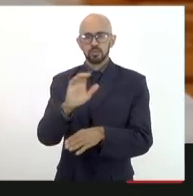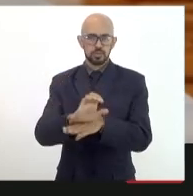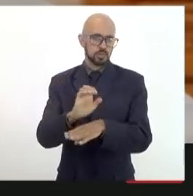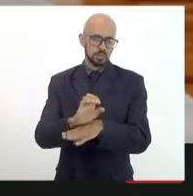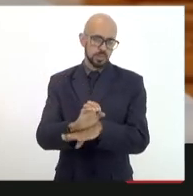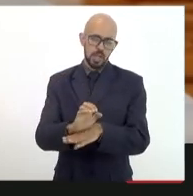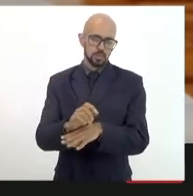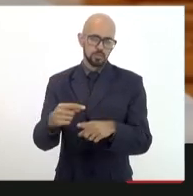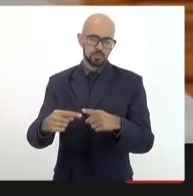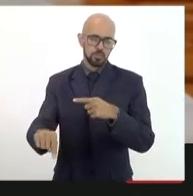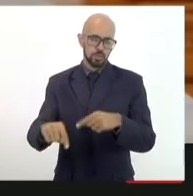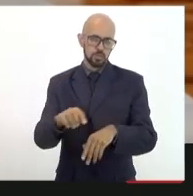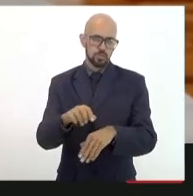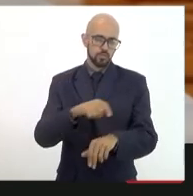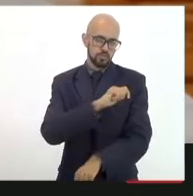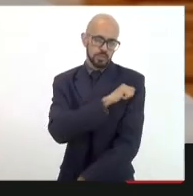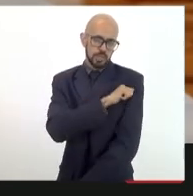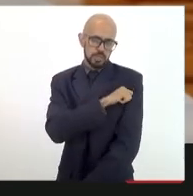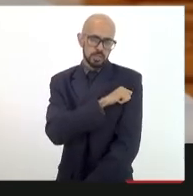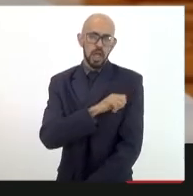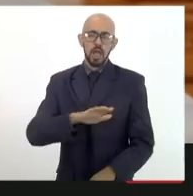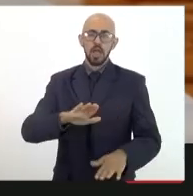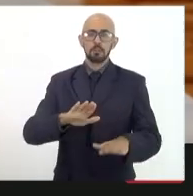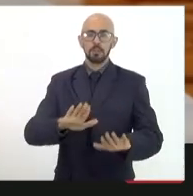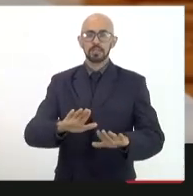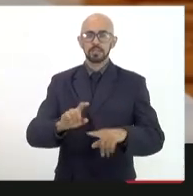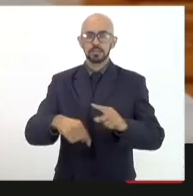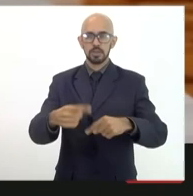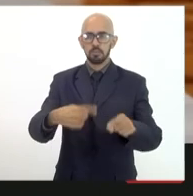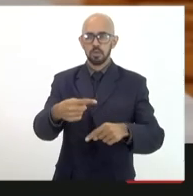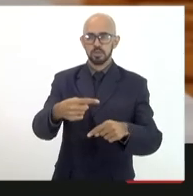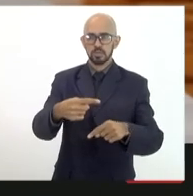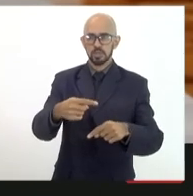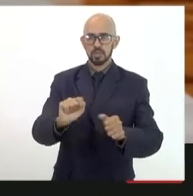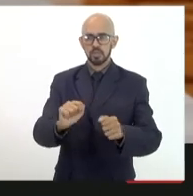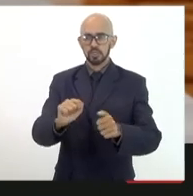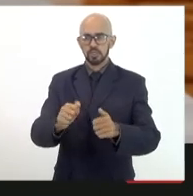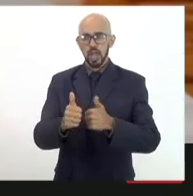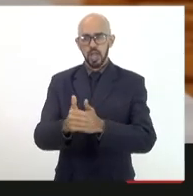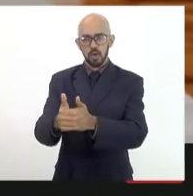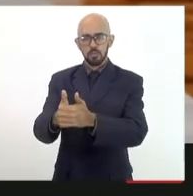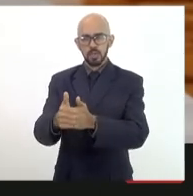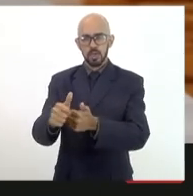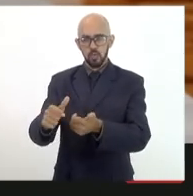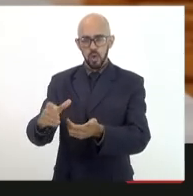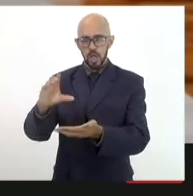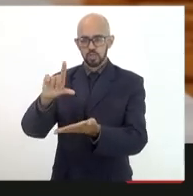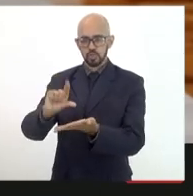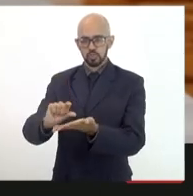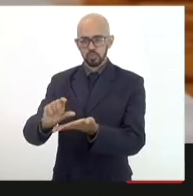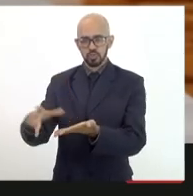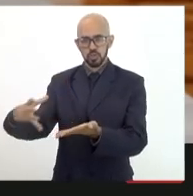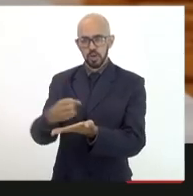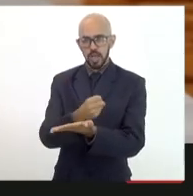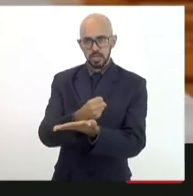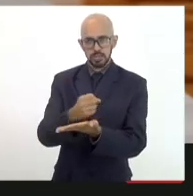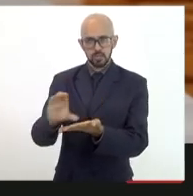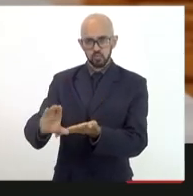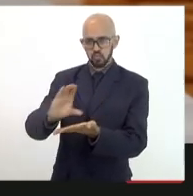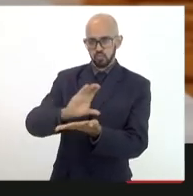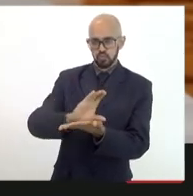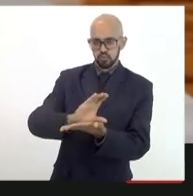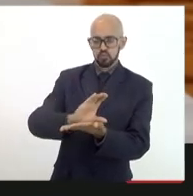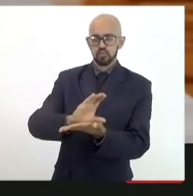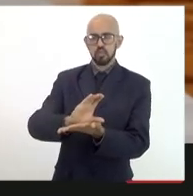e logo que a gente acompanhou a queda na receita no mês de de maio